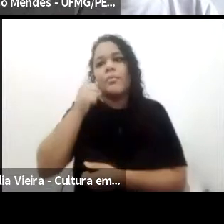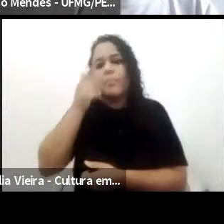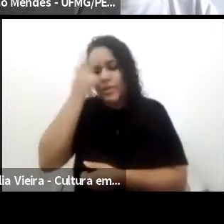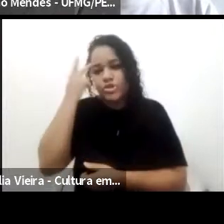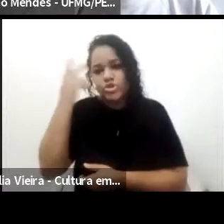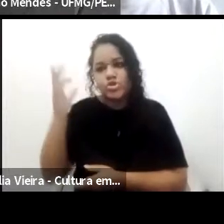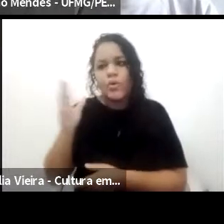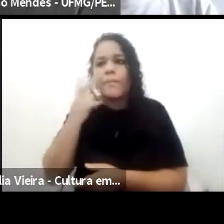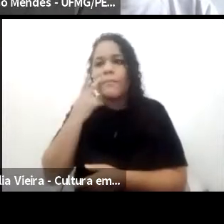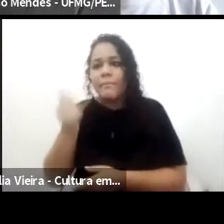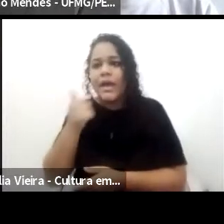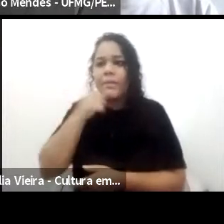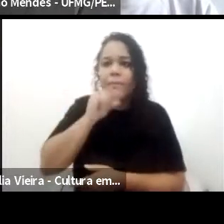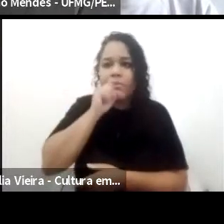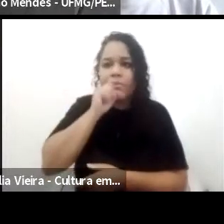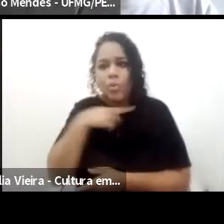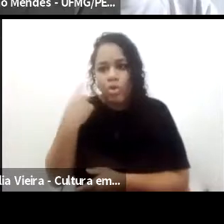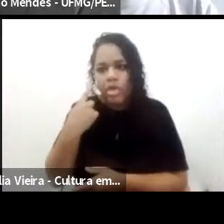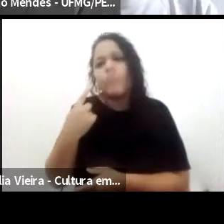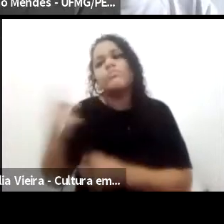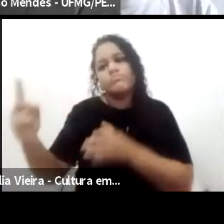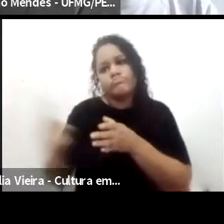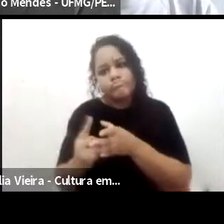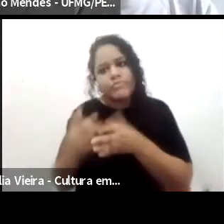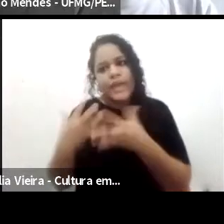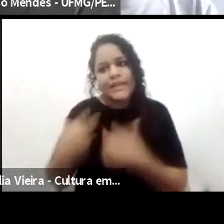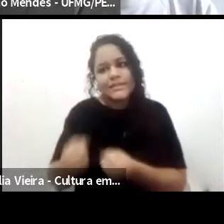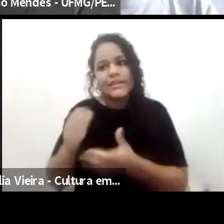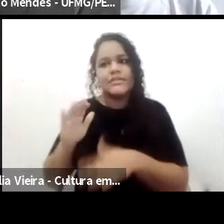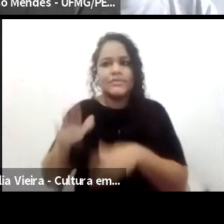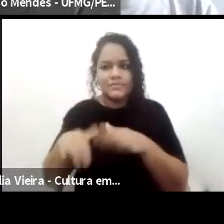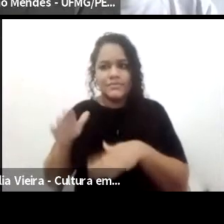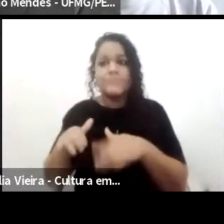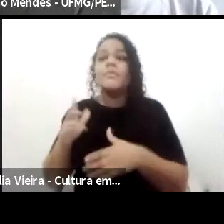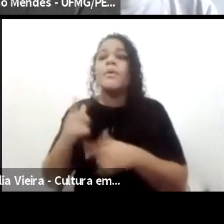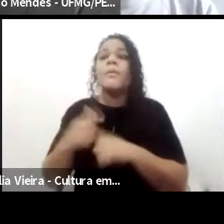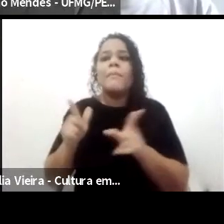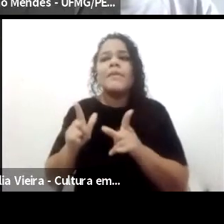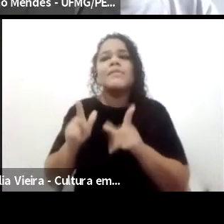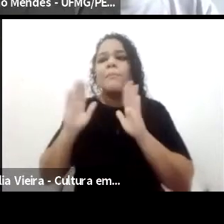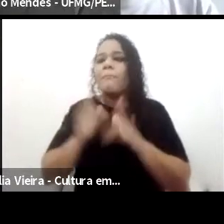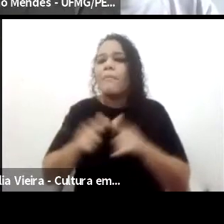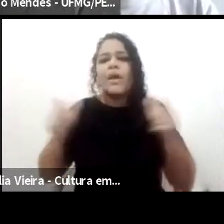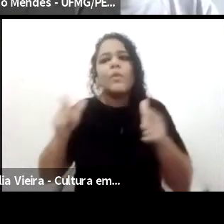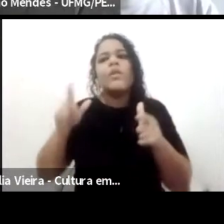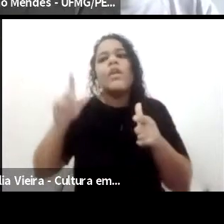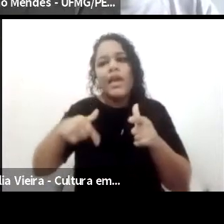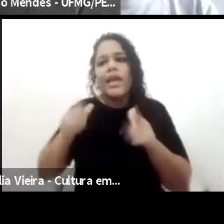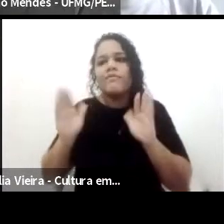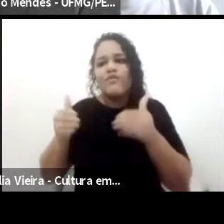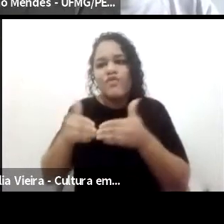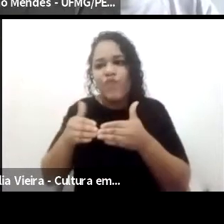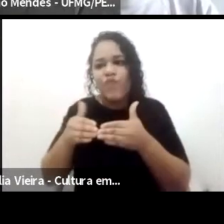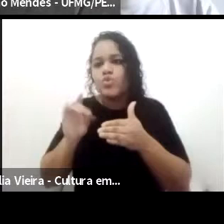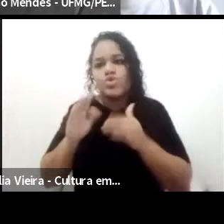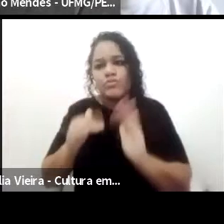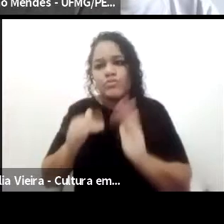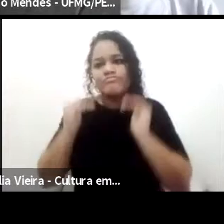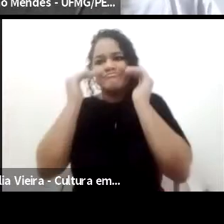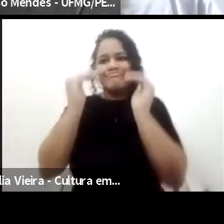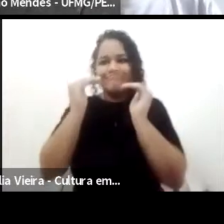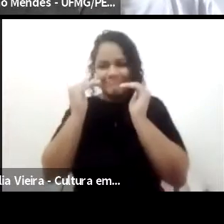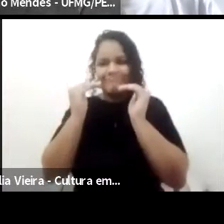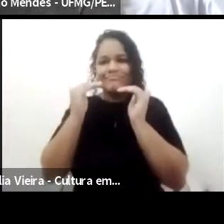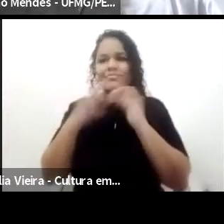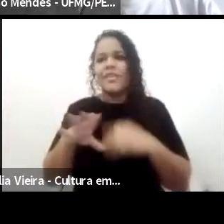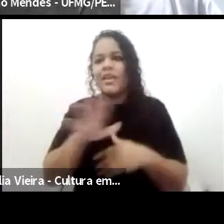determinada elite local ou regional. Então, tem essa questão. E, lógico, quando a gente pensa